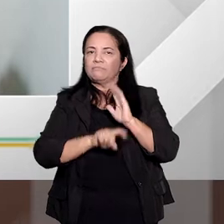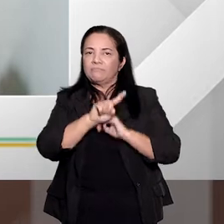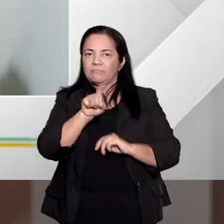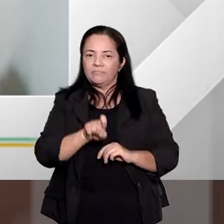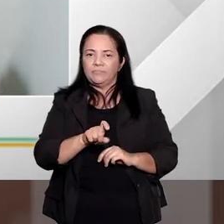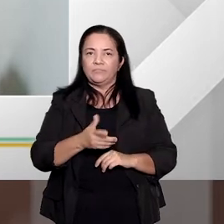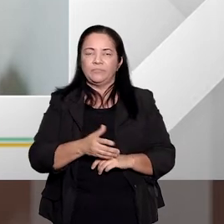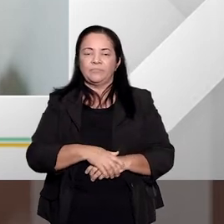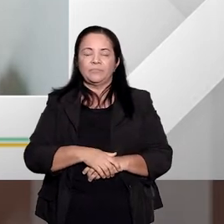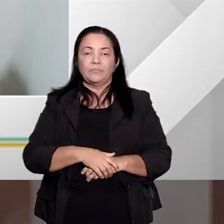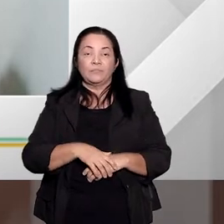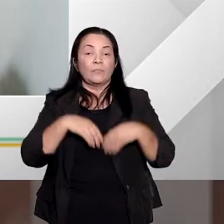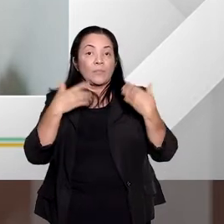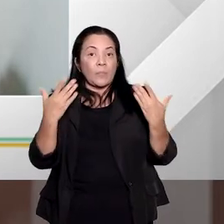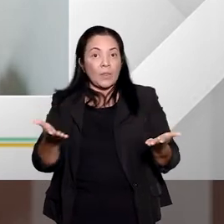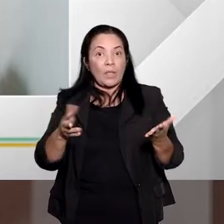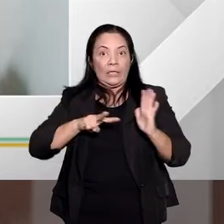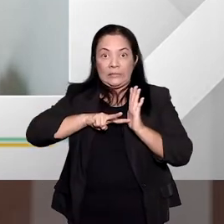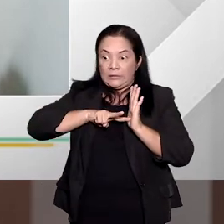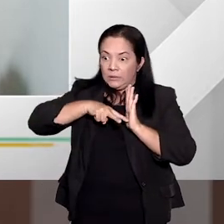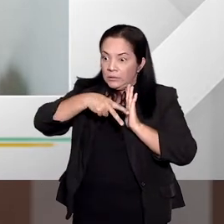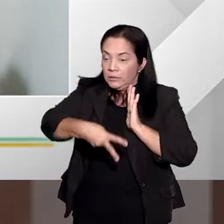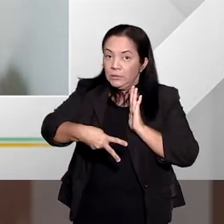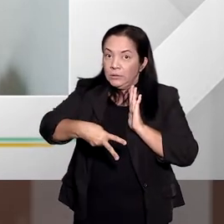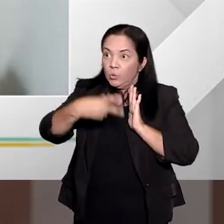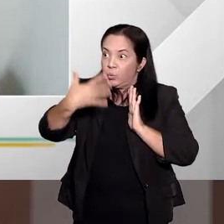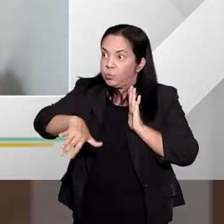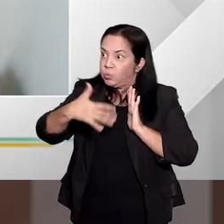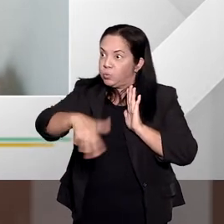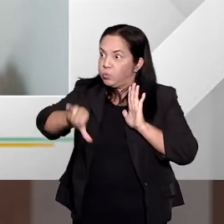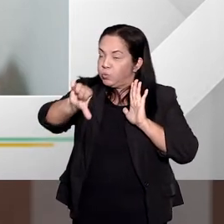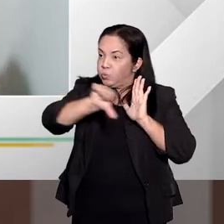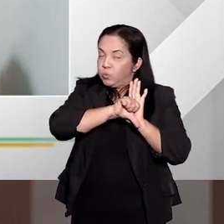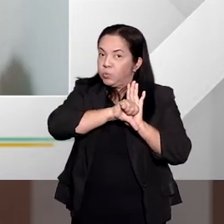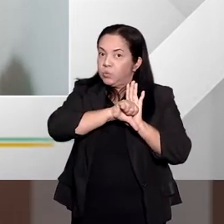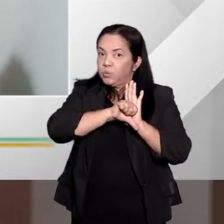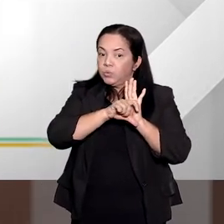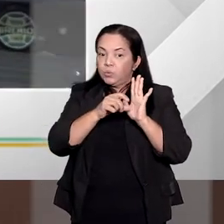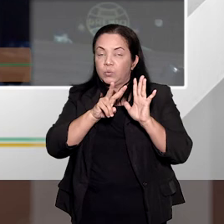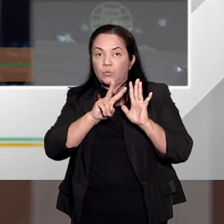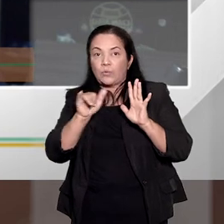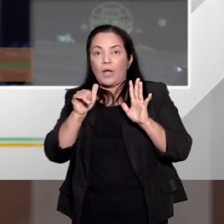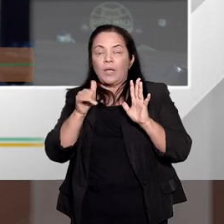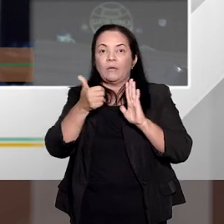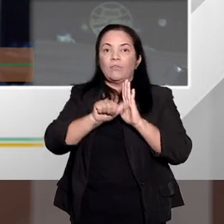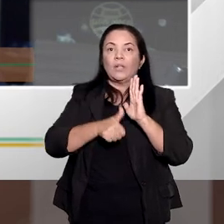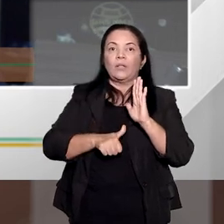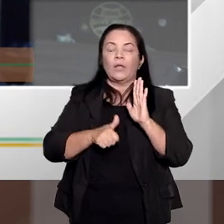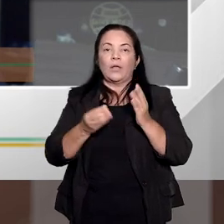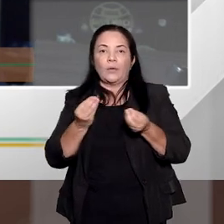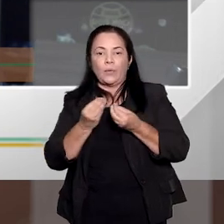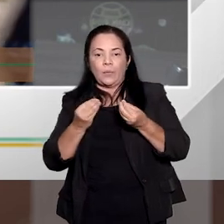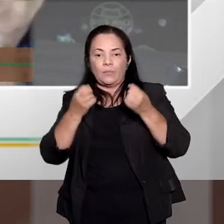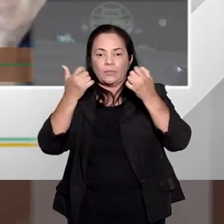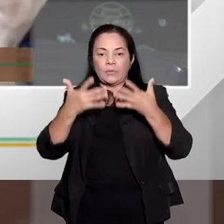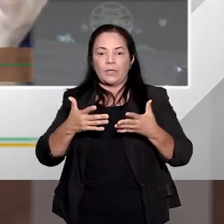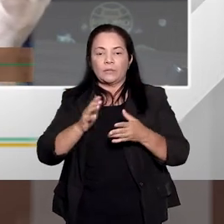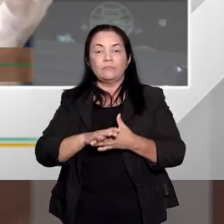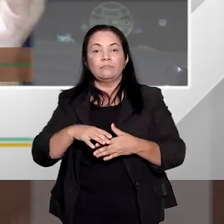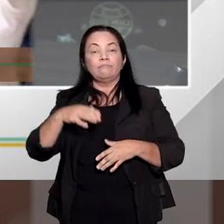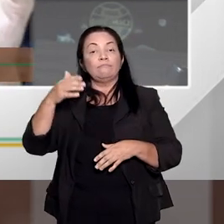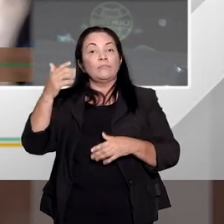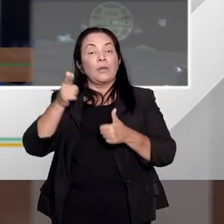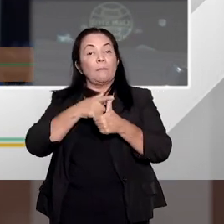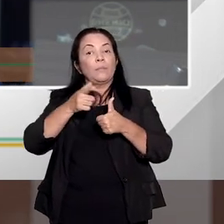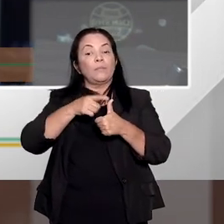Pois é, com relação às consequências do delito, tem... o primeiro tem que saber quais